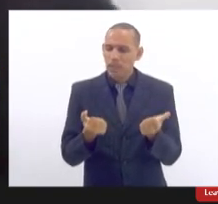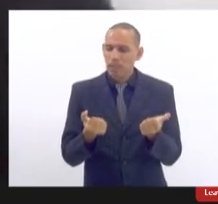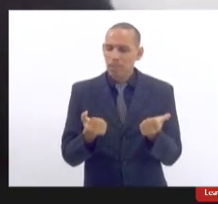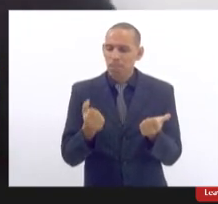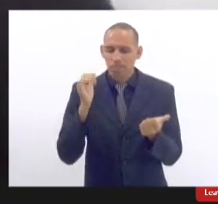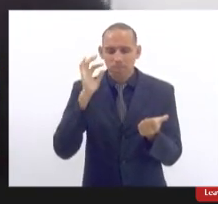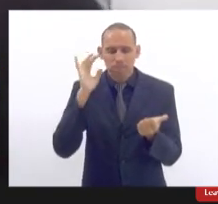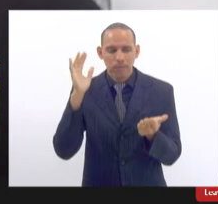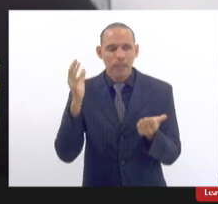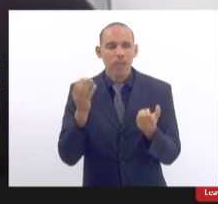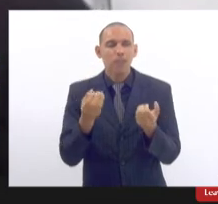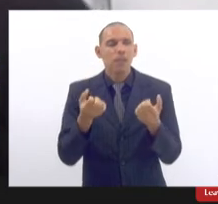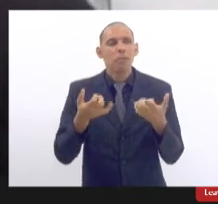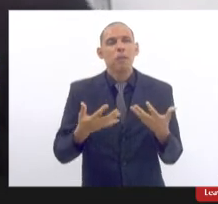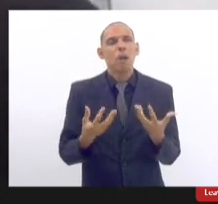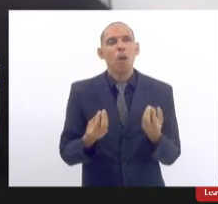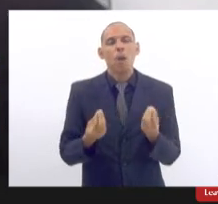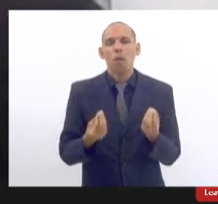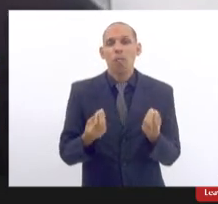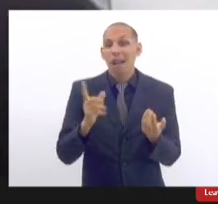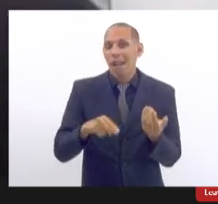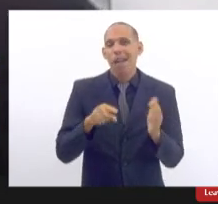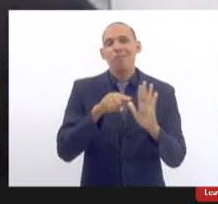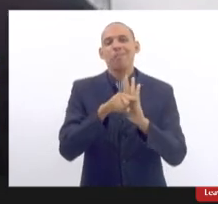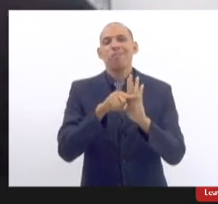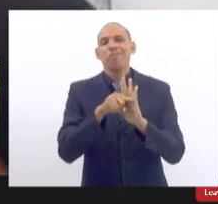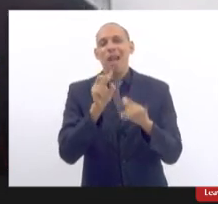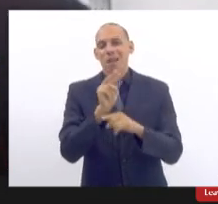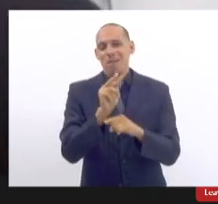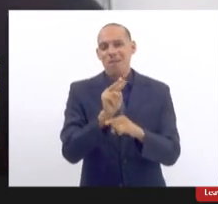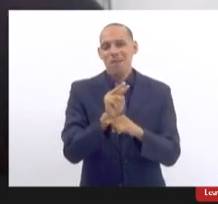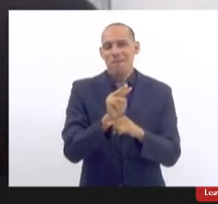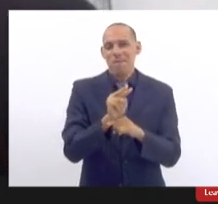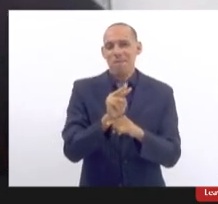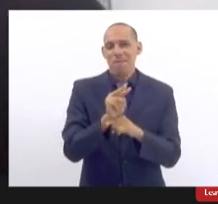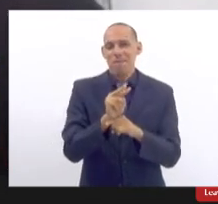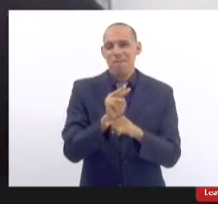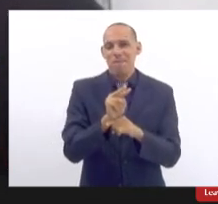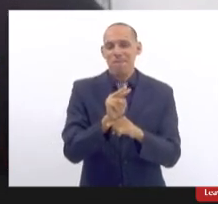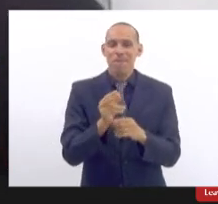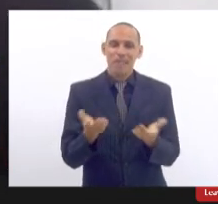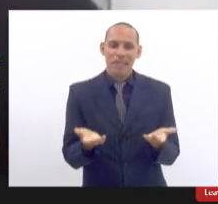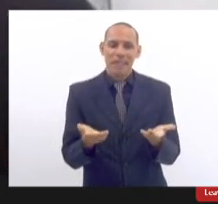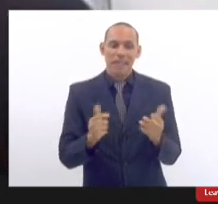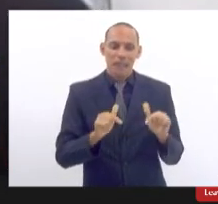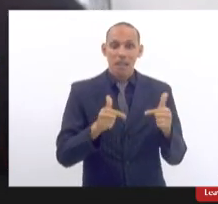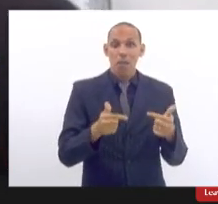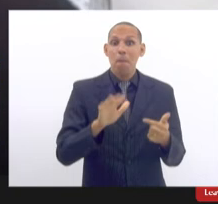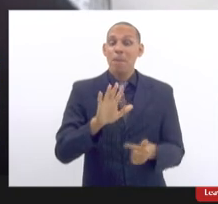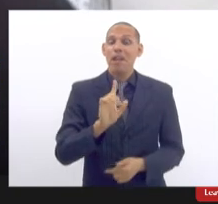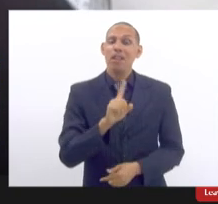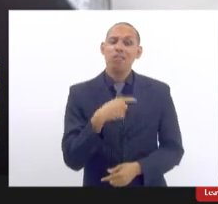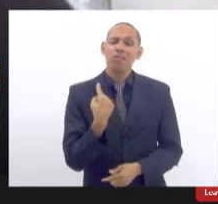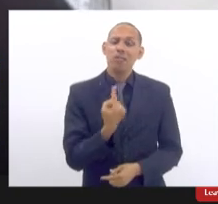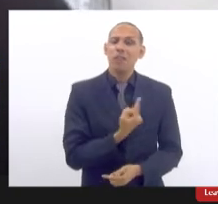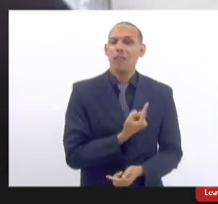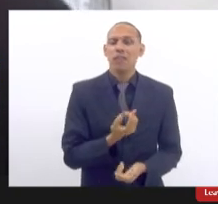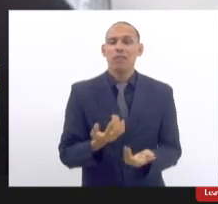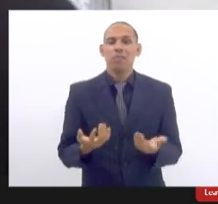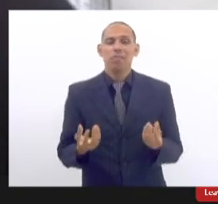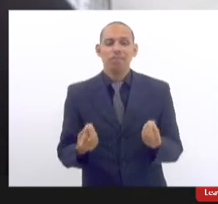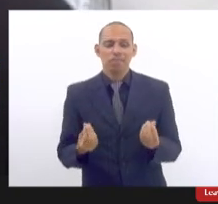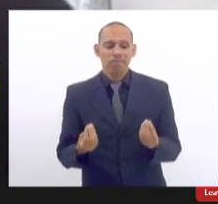como eu diria fiscalização e monitoramento dessas ações mas nós somos ainda muito